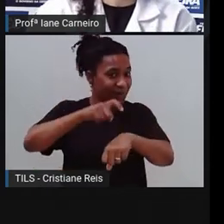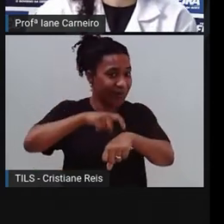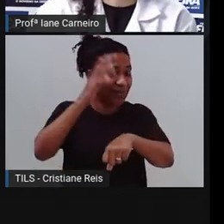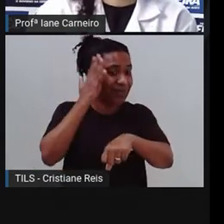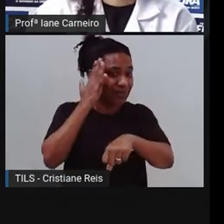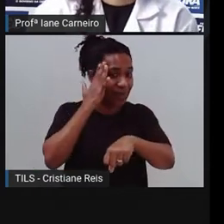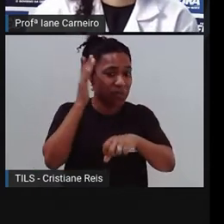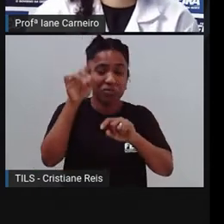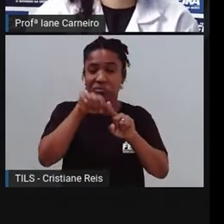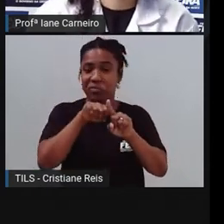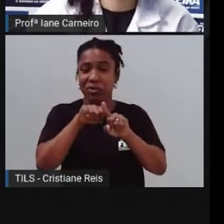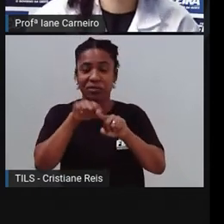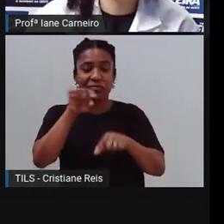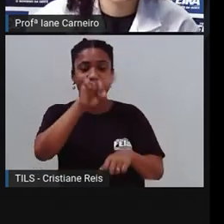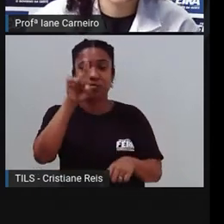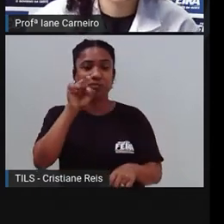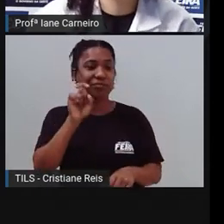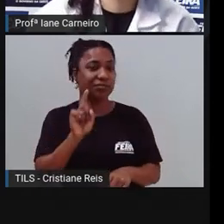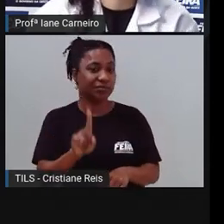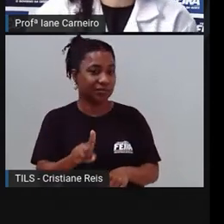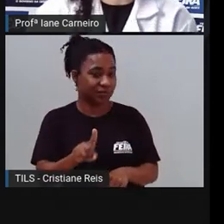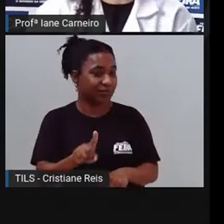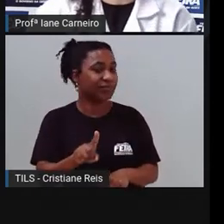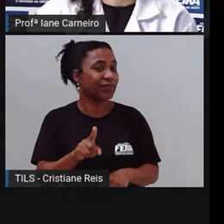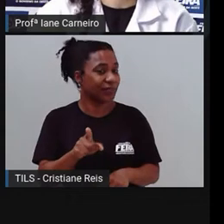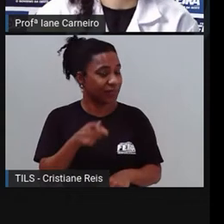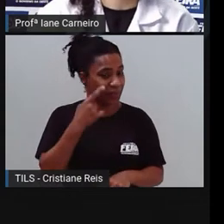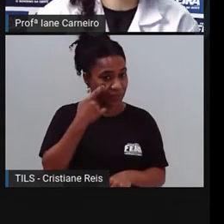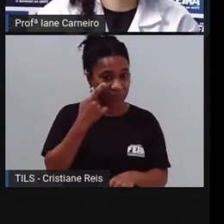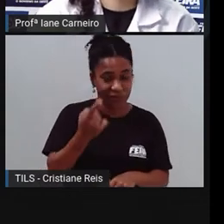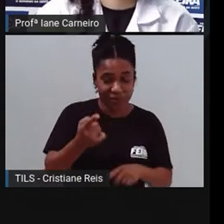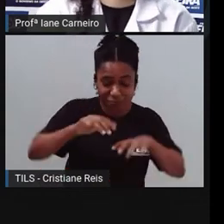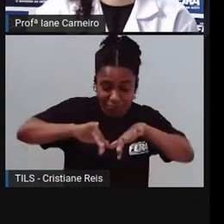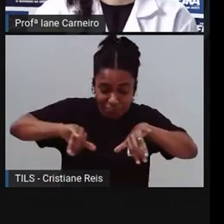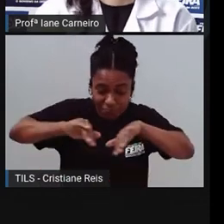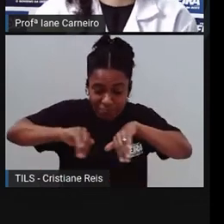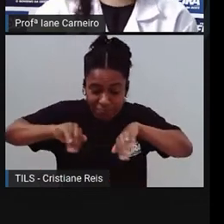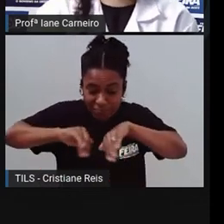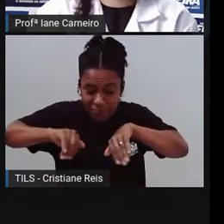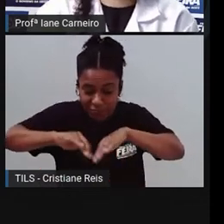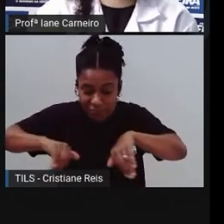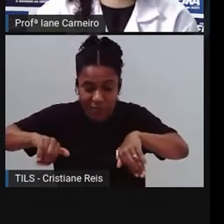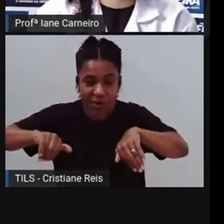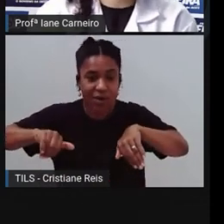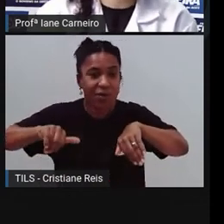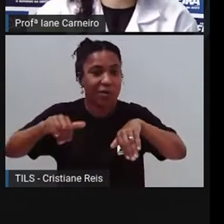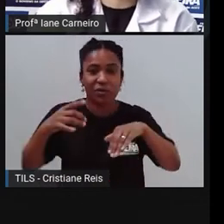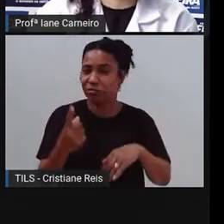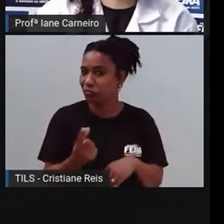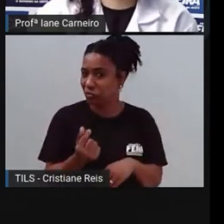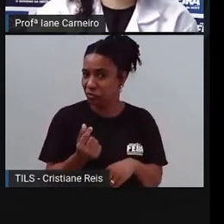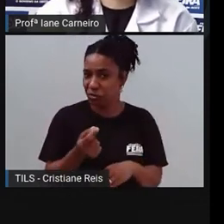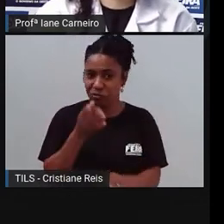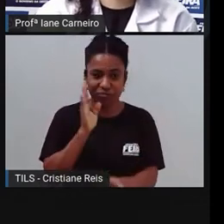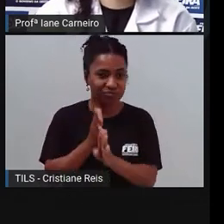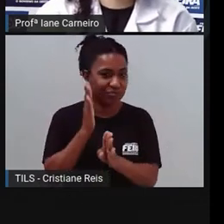cavaleiro. Cava no chão e não acha dinheiro. Essa Pró também não sabe, não.